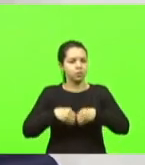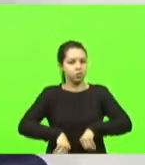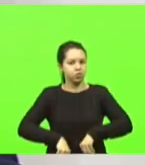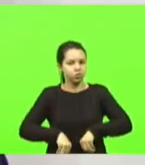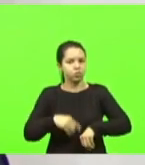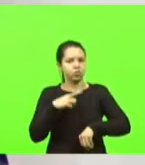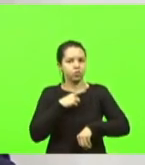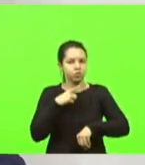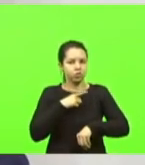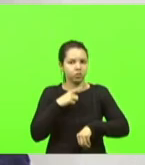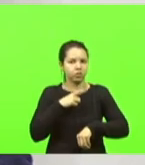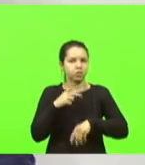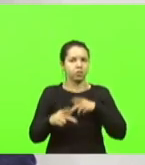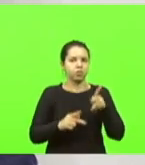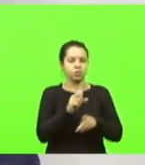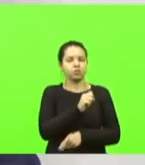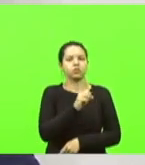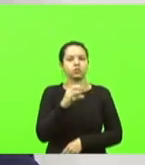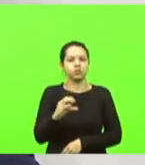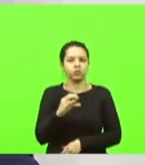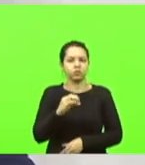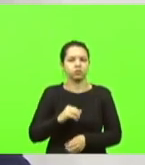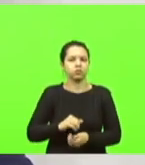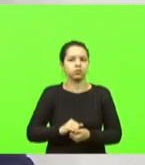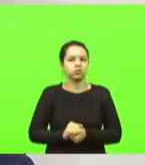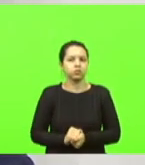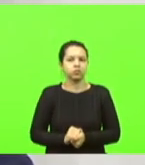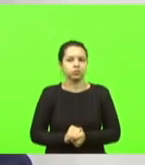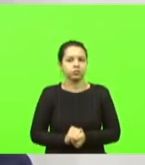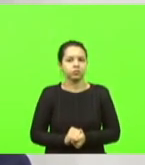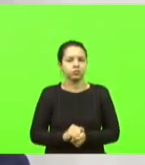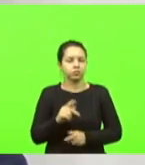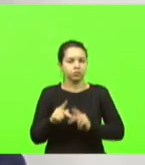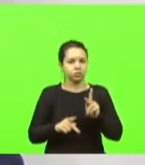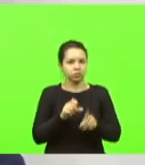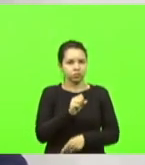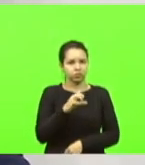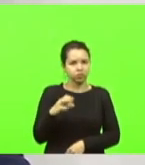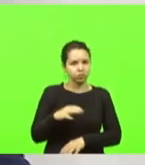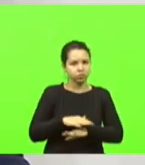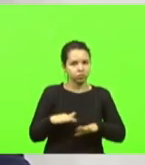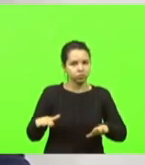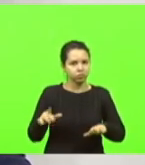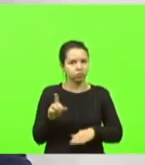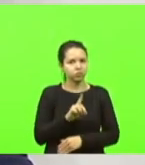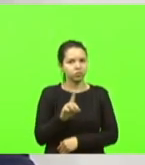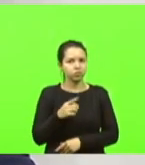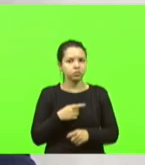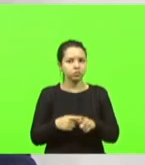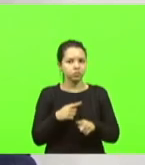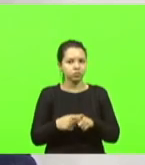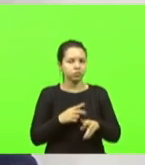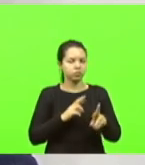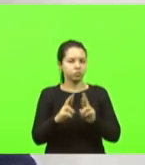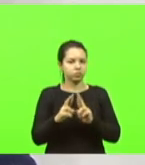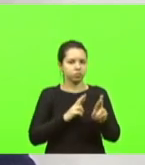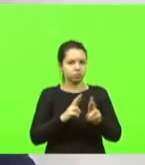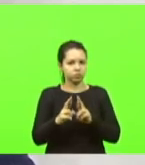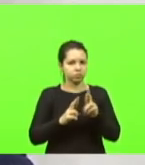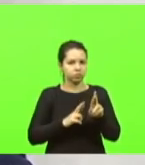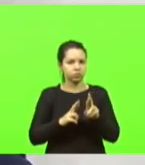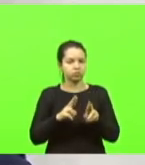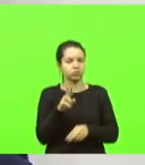grande para os catarinenses. E não só para os catarinenses, porque essas rodovias são utilizadas